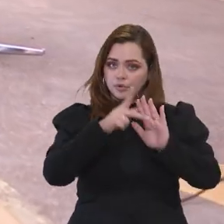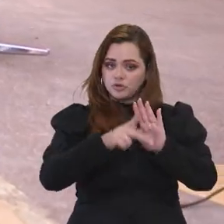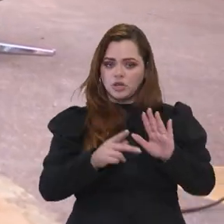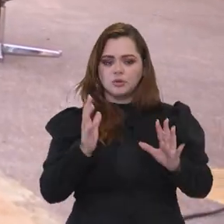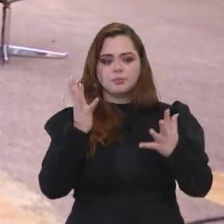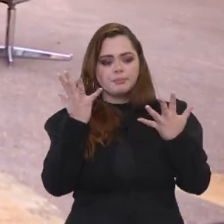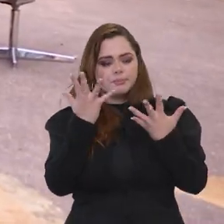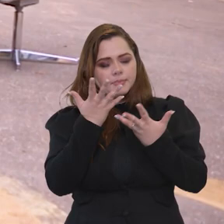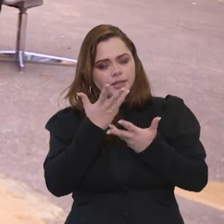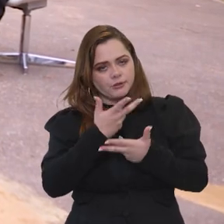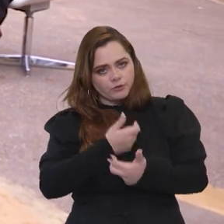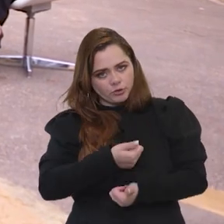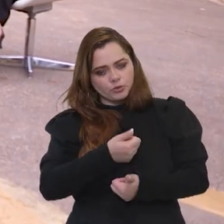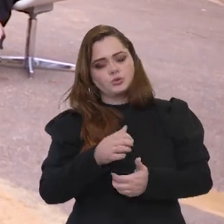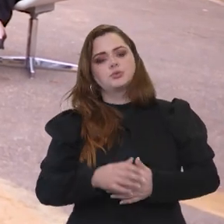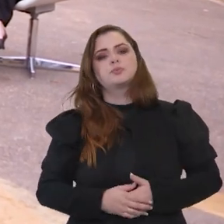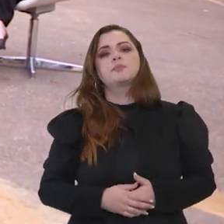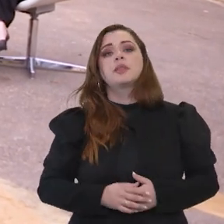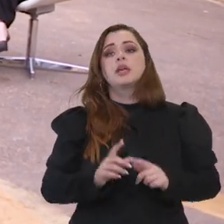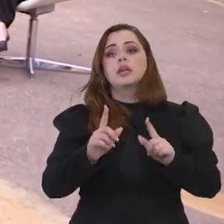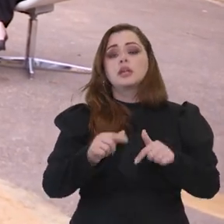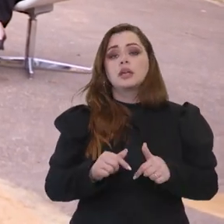belíssimo, que foi gestado